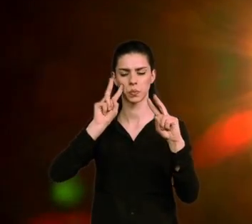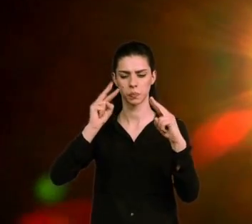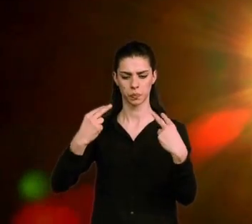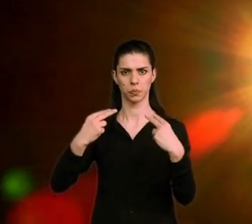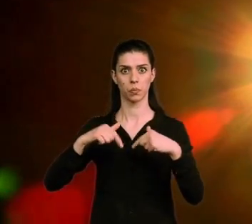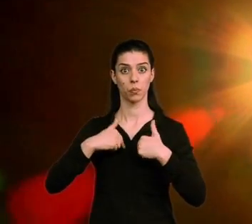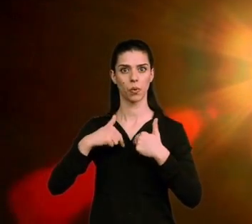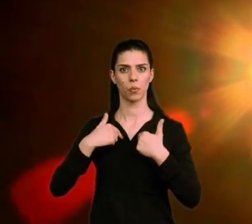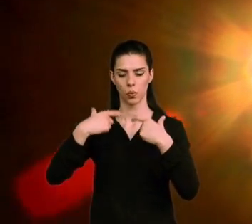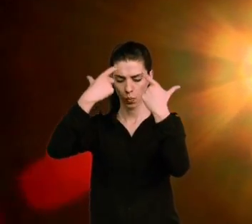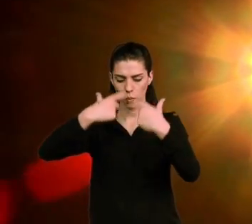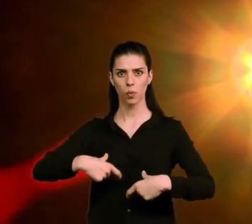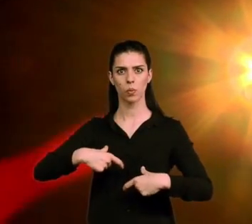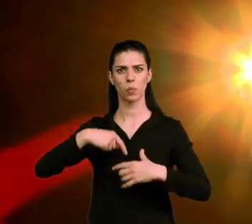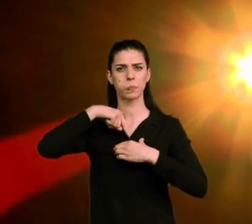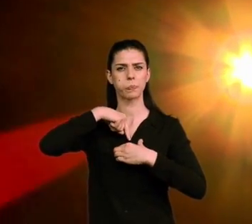funcionamento dos seus corpos.